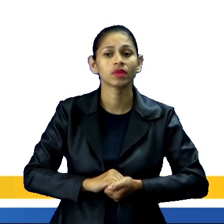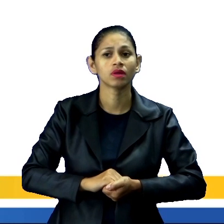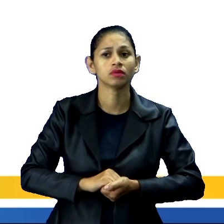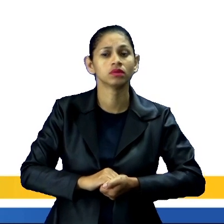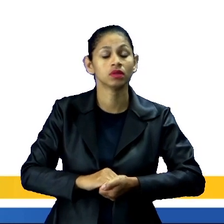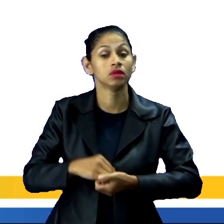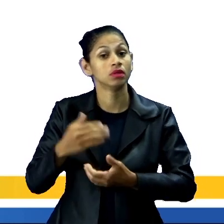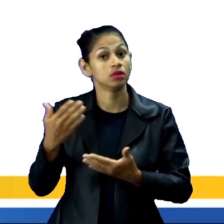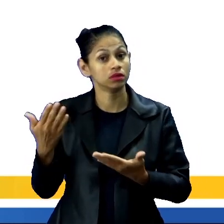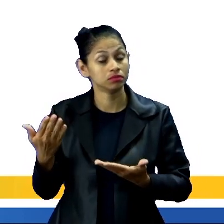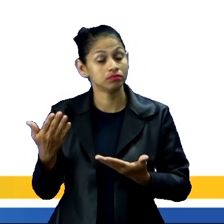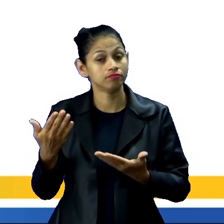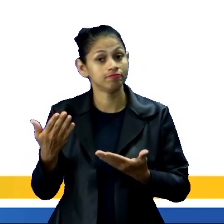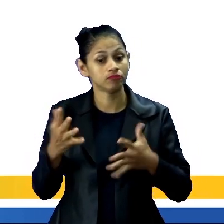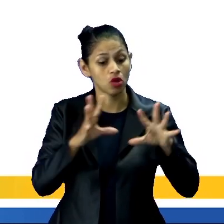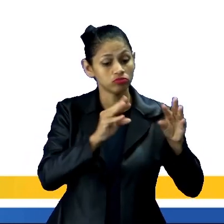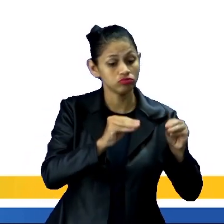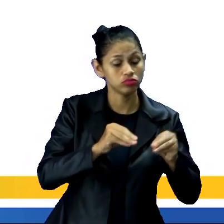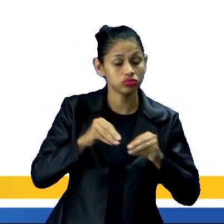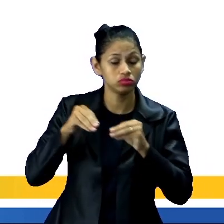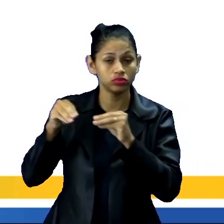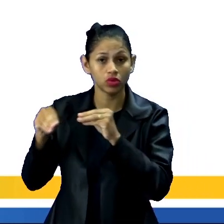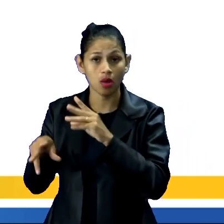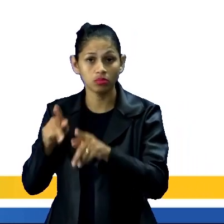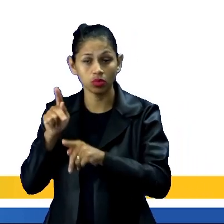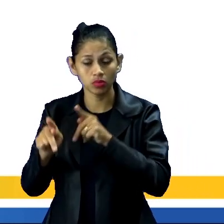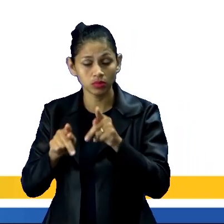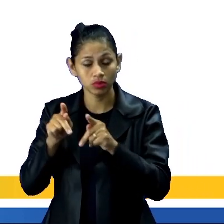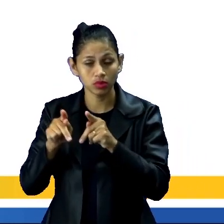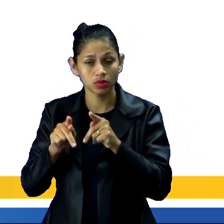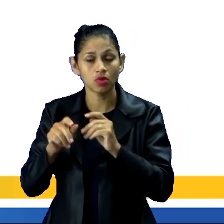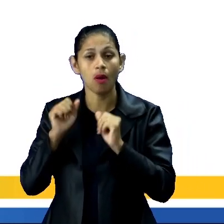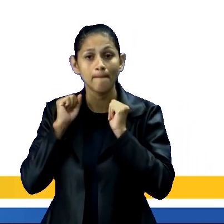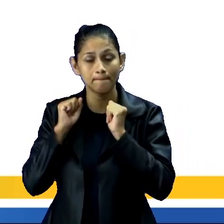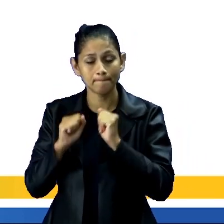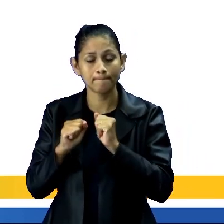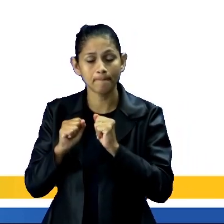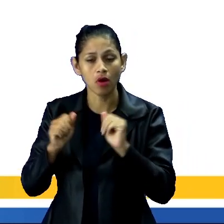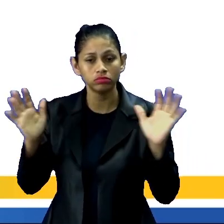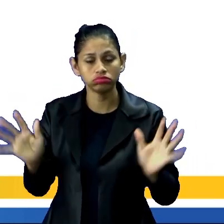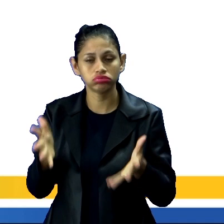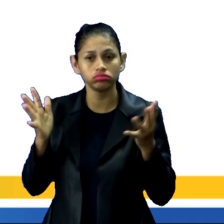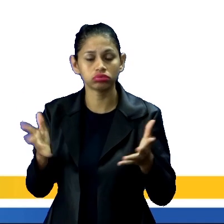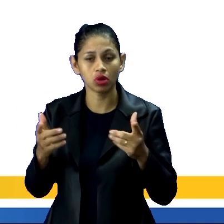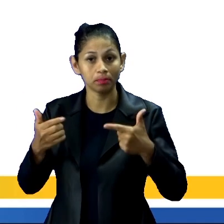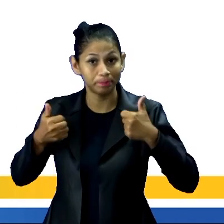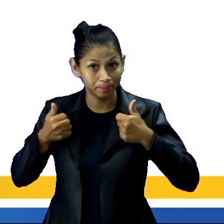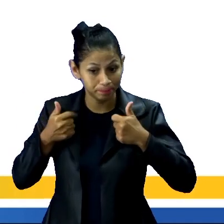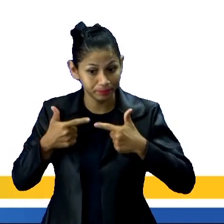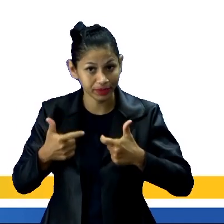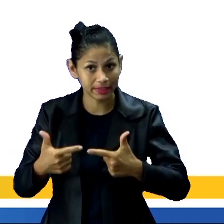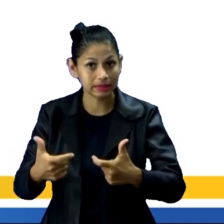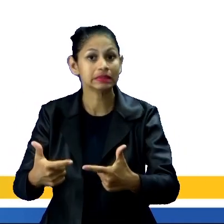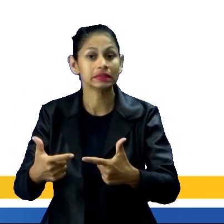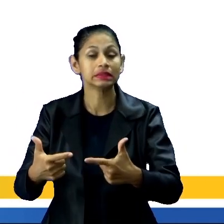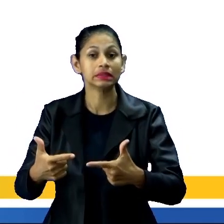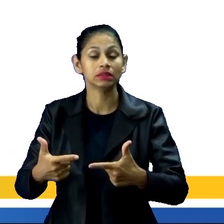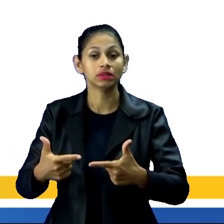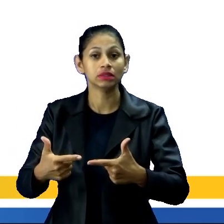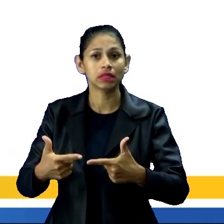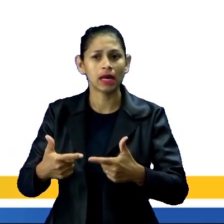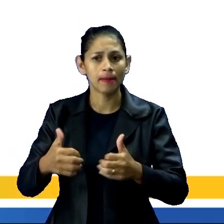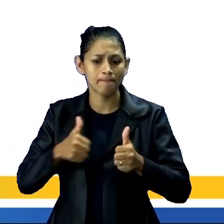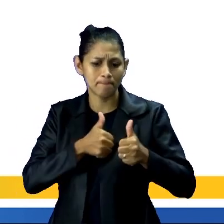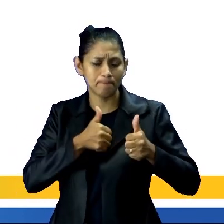Os refugiados, deslocamentos populacionais, também podem ser motivados por guerra e por perseguições